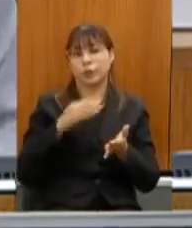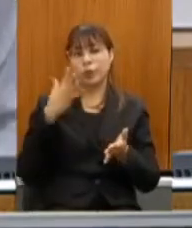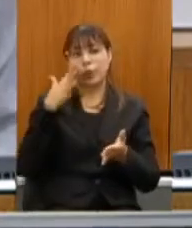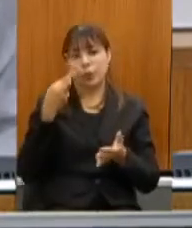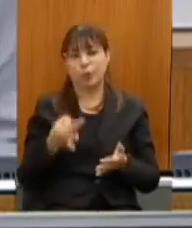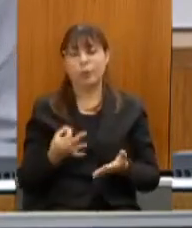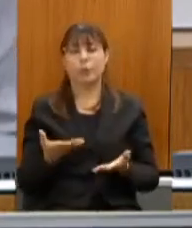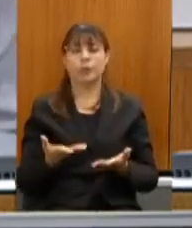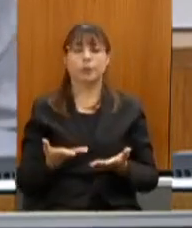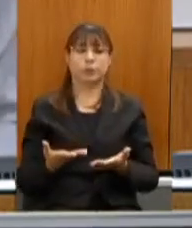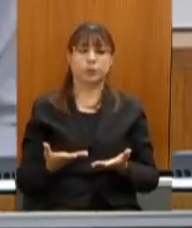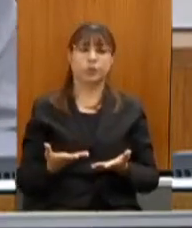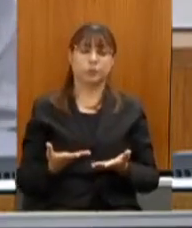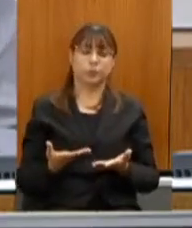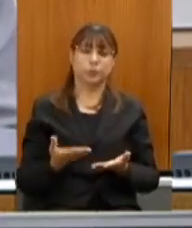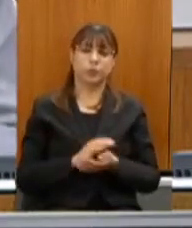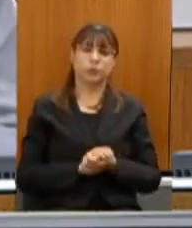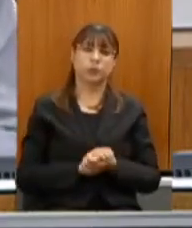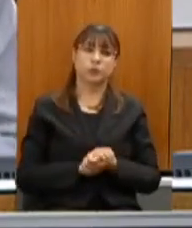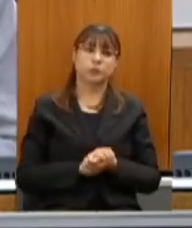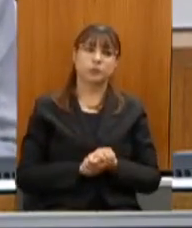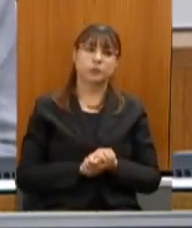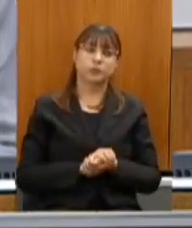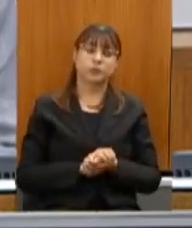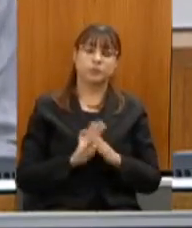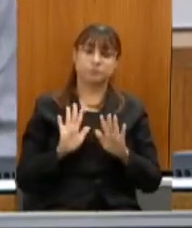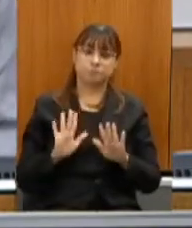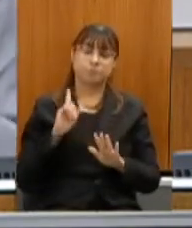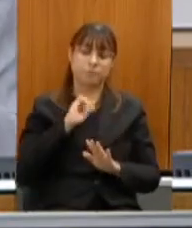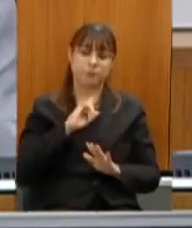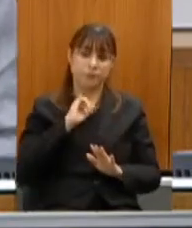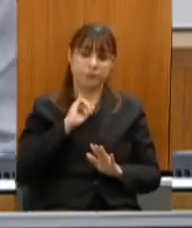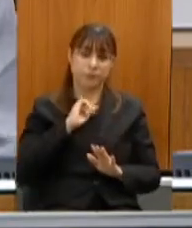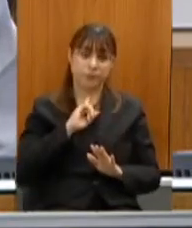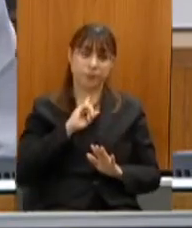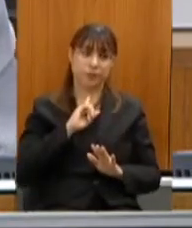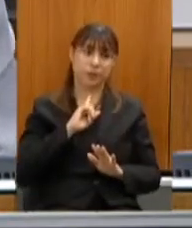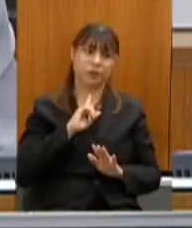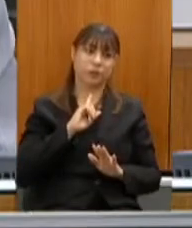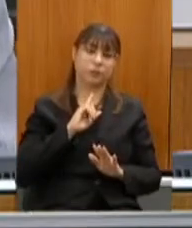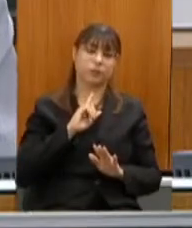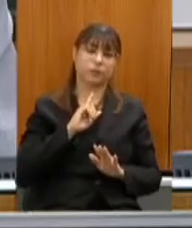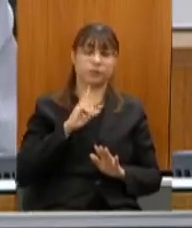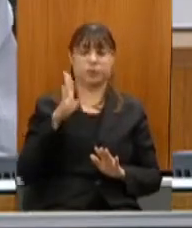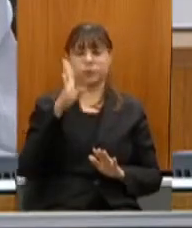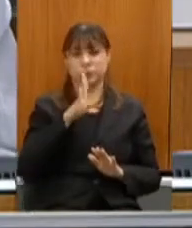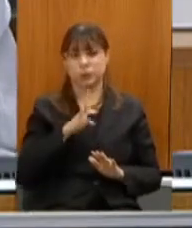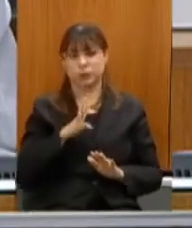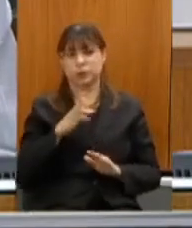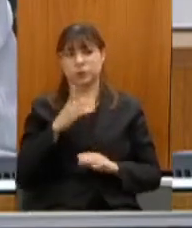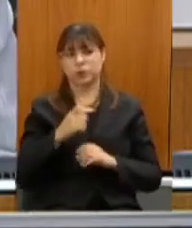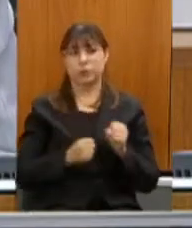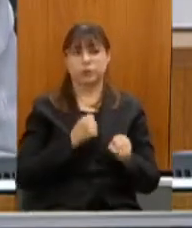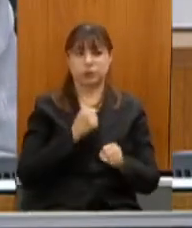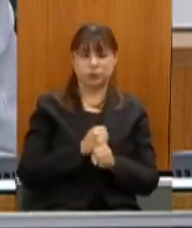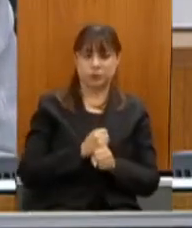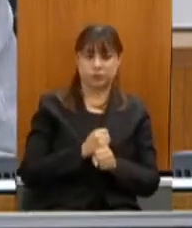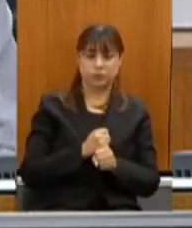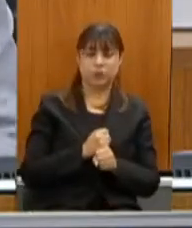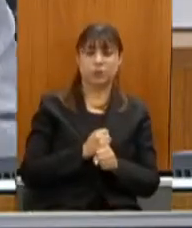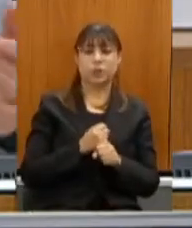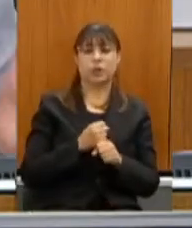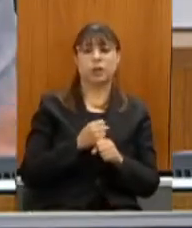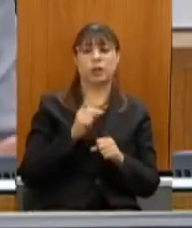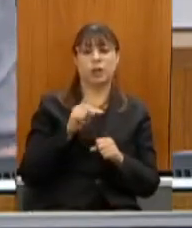grande nesse sentido agora Minas para o Brasil no próximo ano um convênio também com o Ministério do